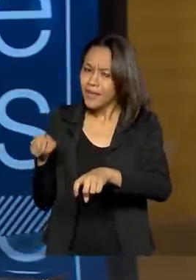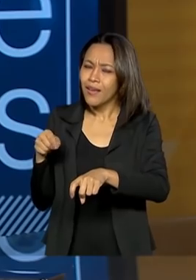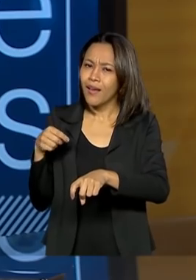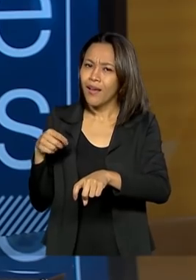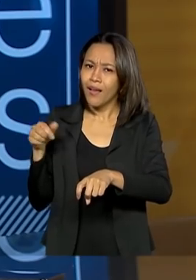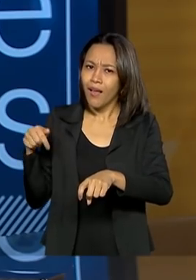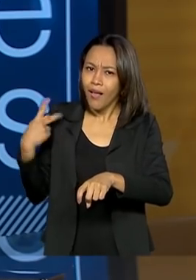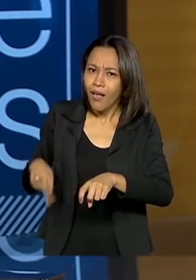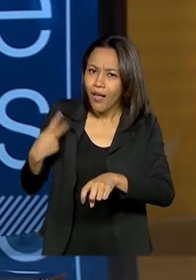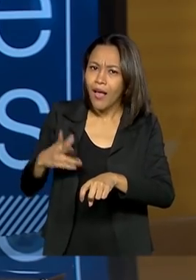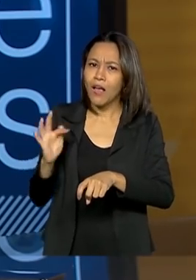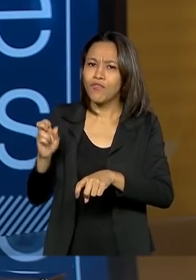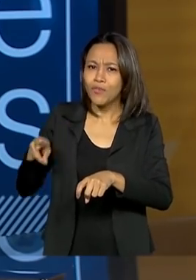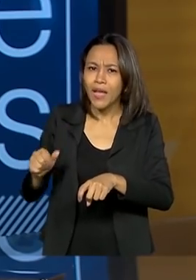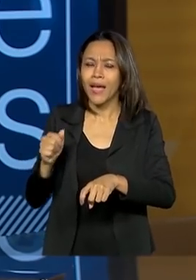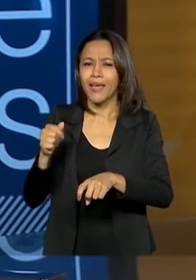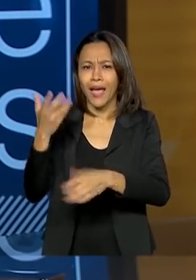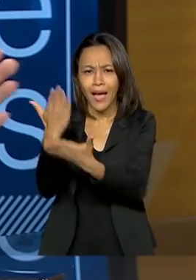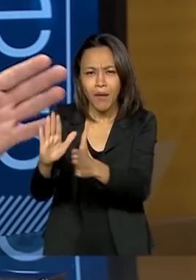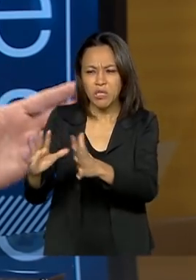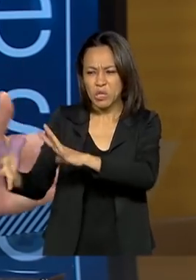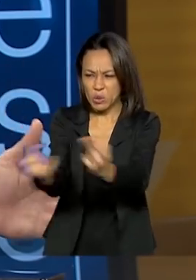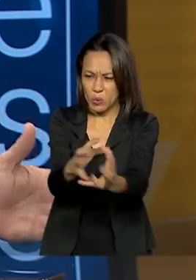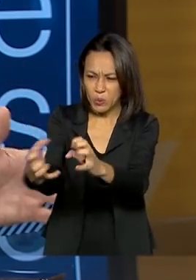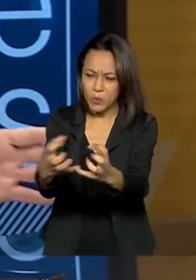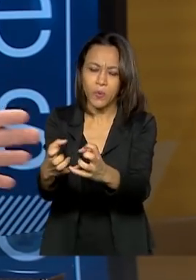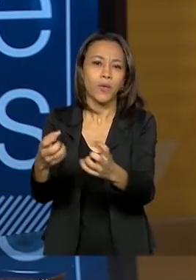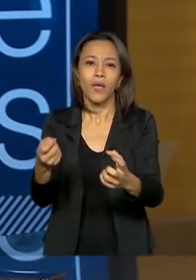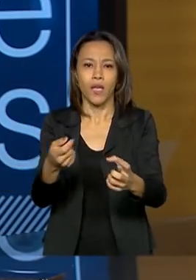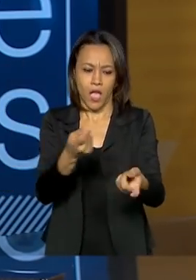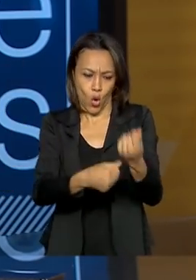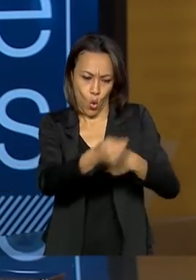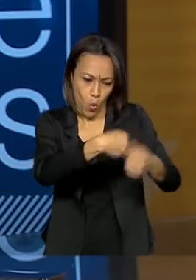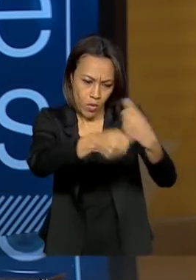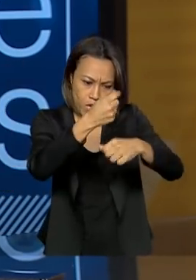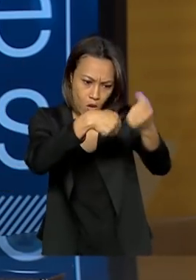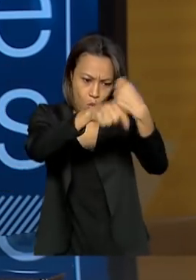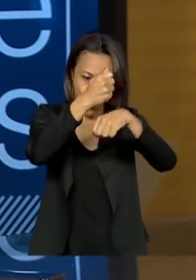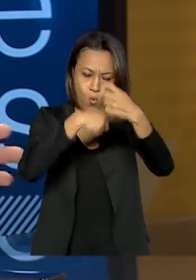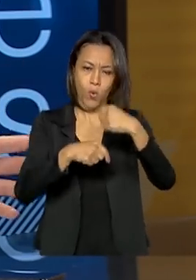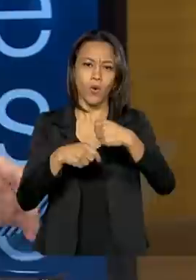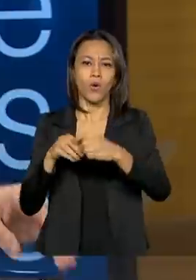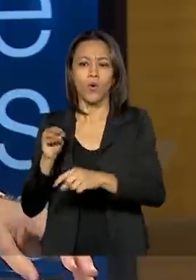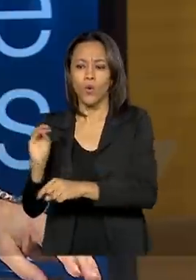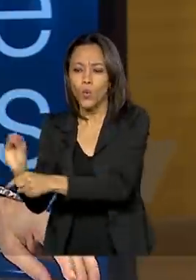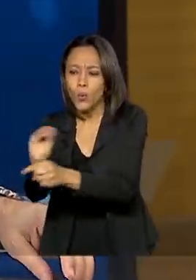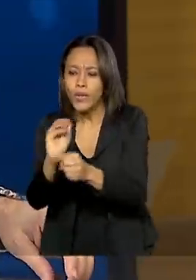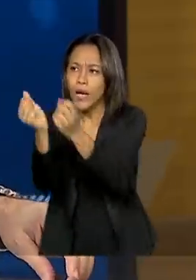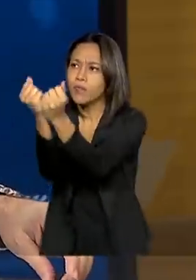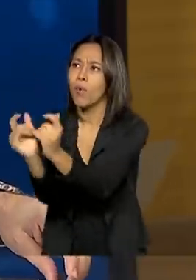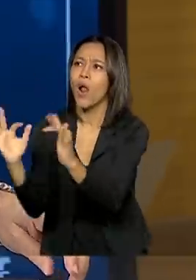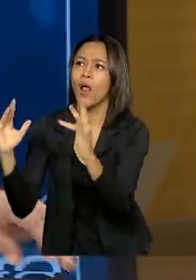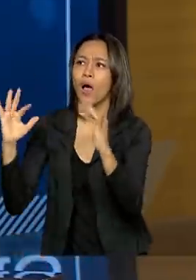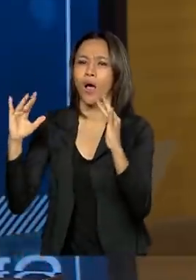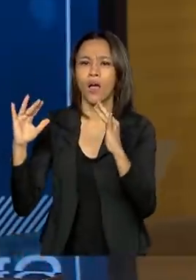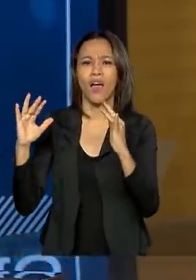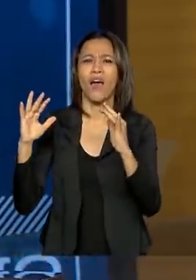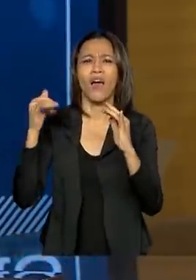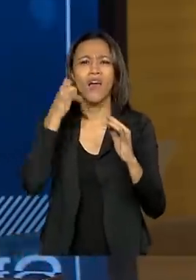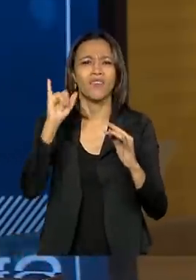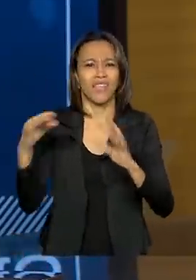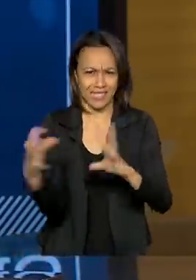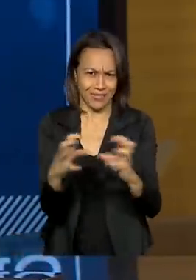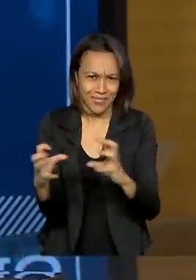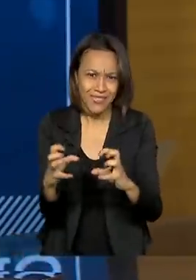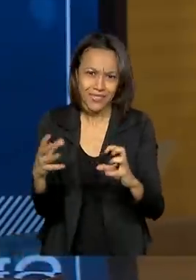supostas disputas que existem entre o crescimento econômico, o desenvolvimento sustentável e a preservação das terras, dos